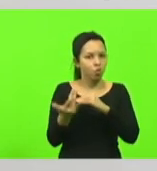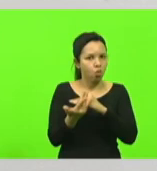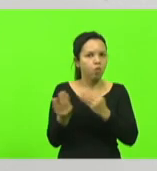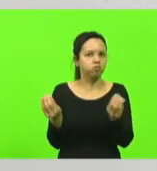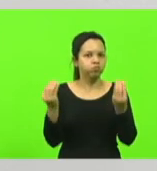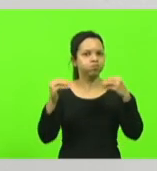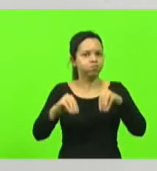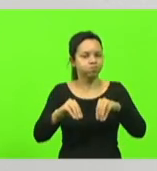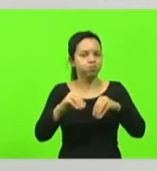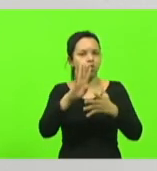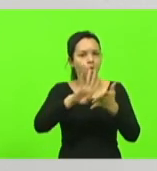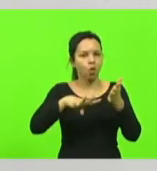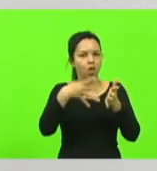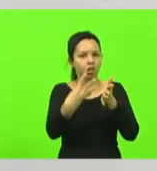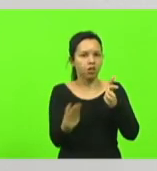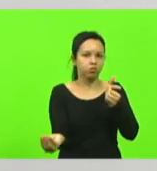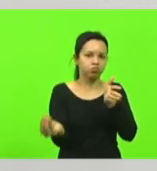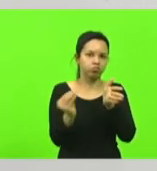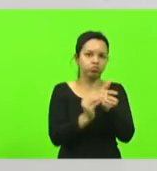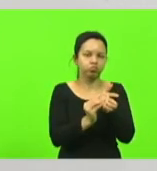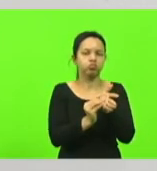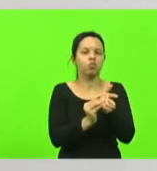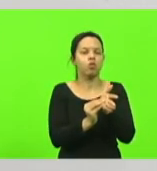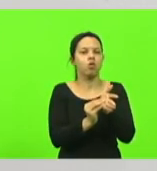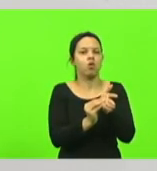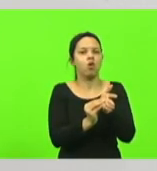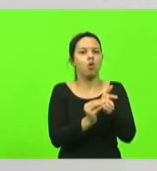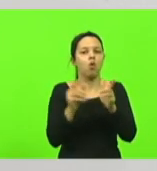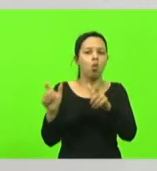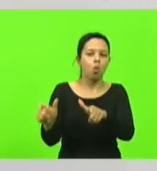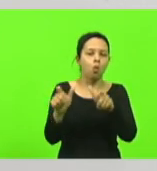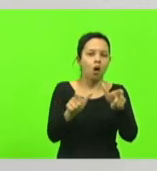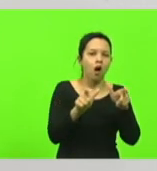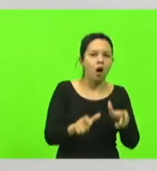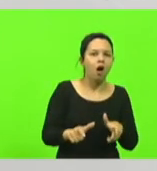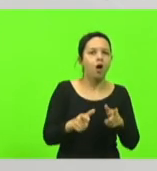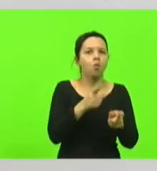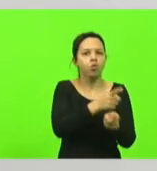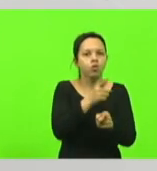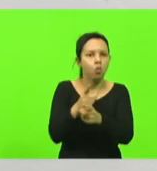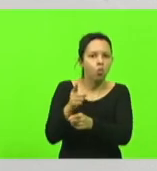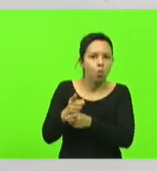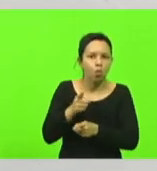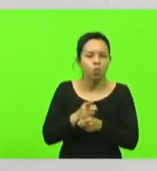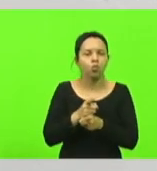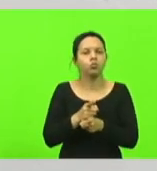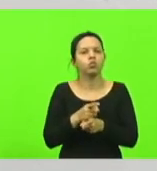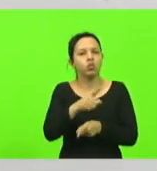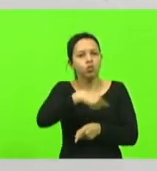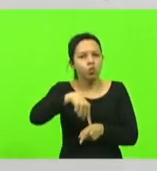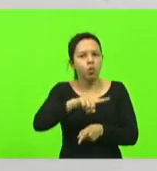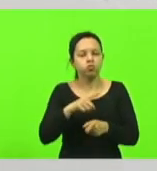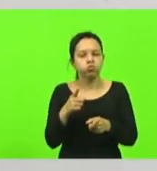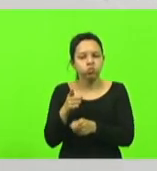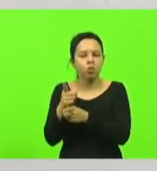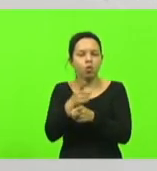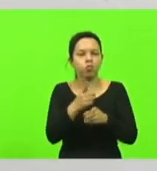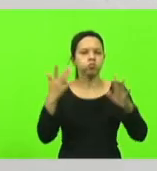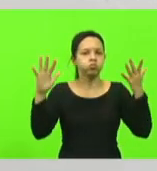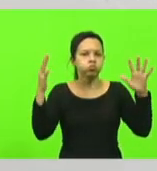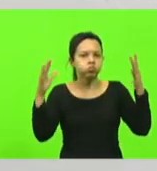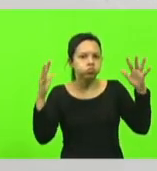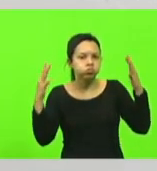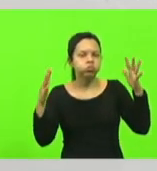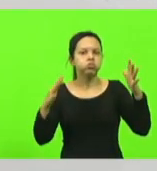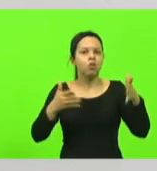calendário todos os locais de encontro enfim onde nós vamos nos encontrar e confraternizar para comemorar o melhor